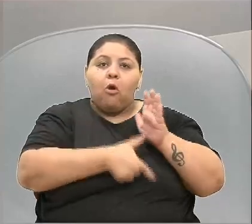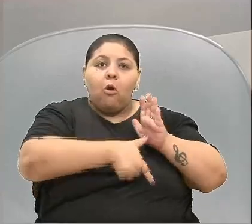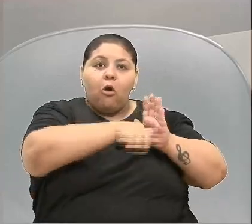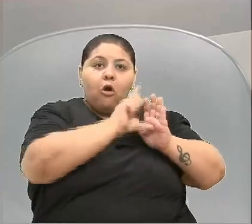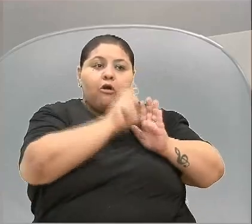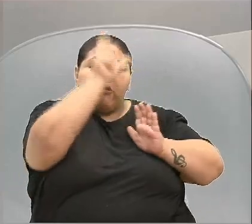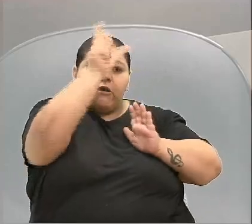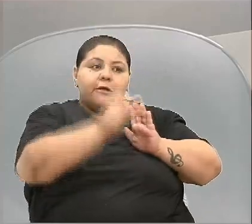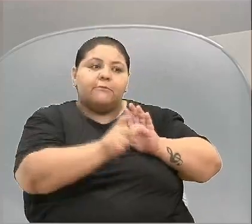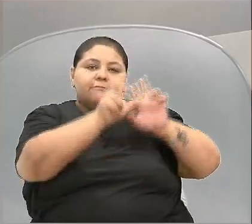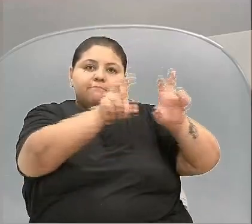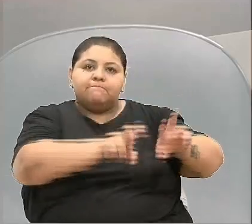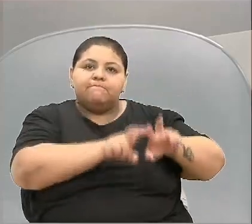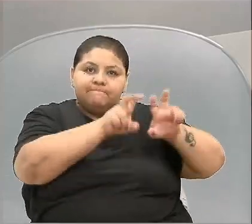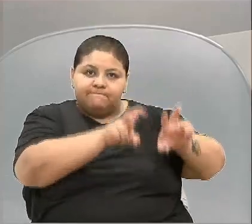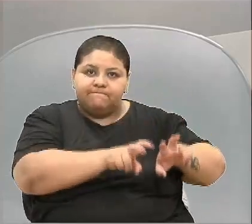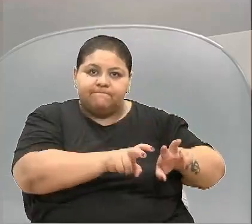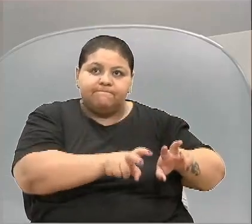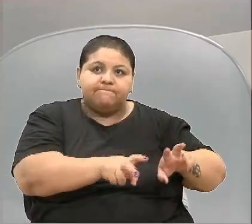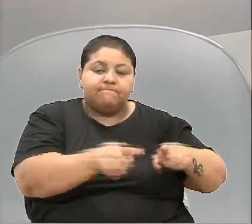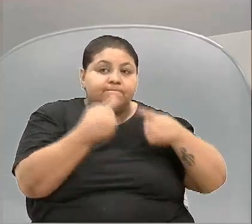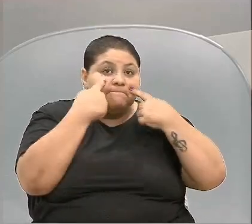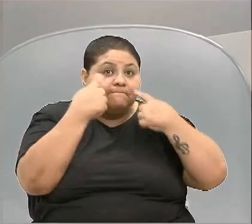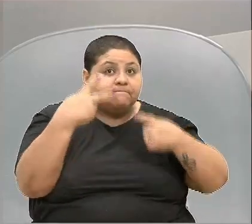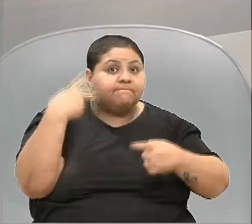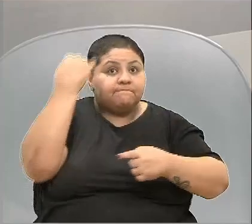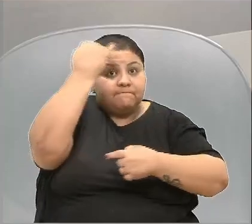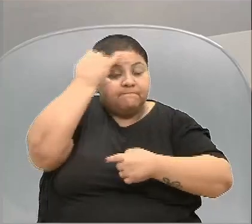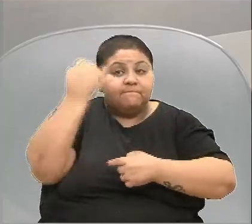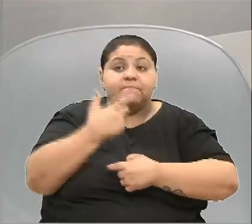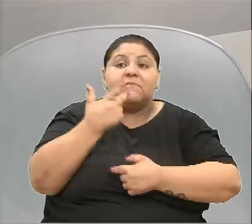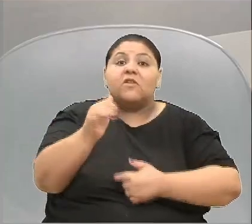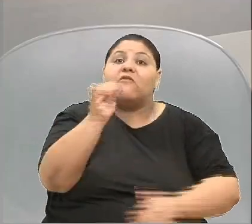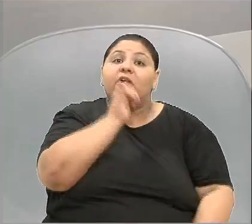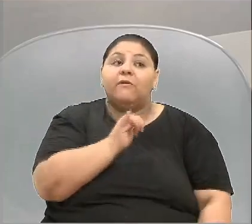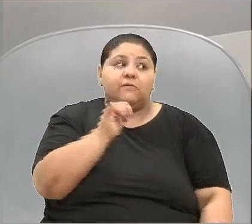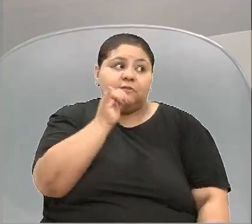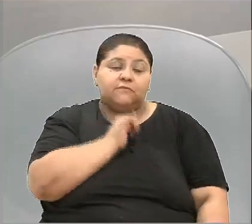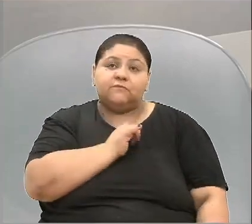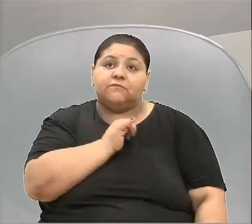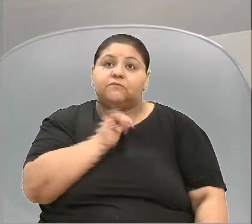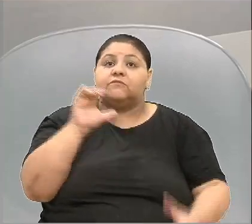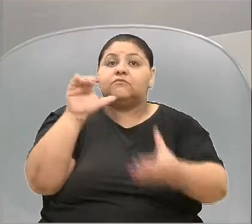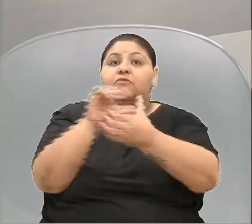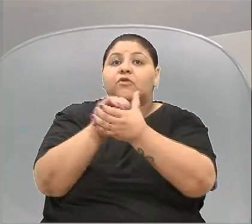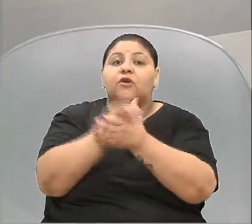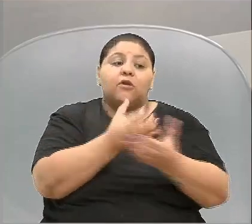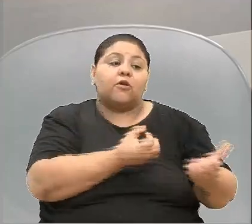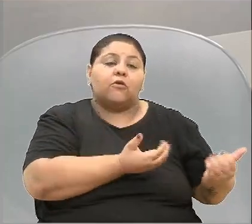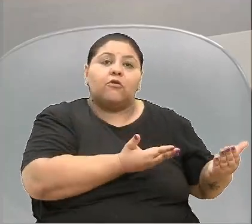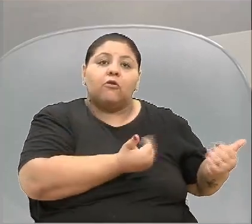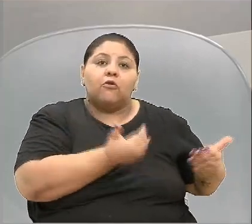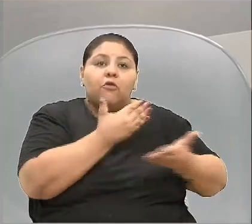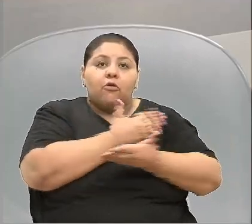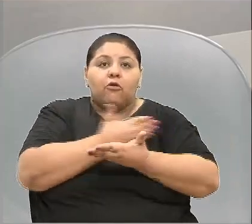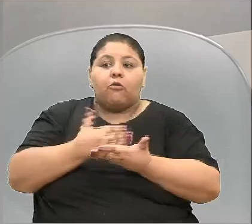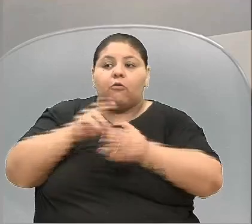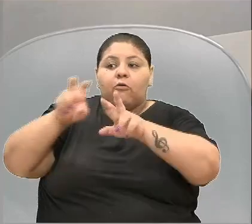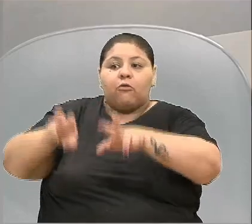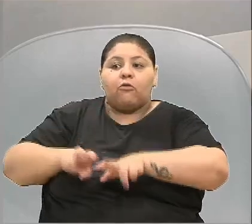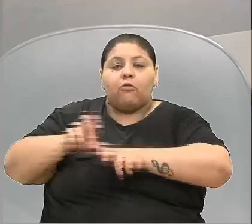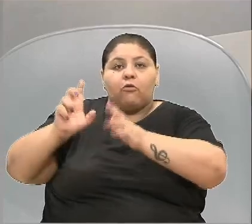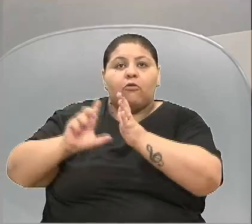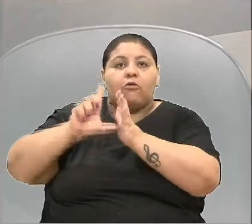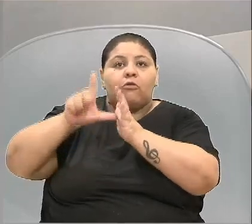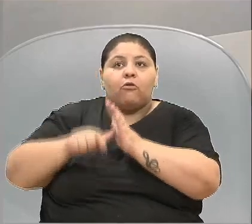aquele que é produtor mesmo. Veja, vereador D'Ambrosio, eu cito como exemplo, um casal novo começa numa propriedade, daqui a